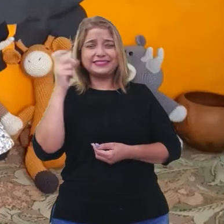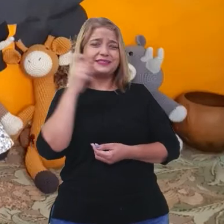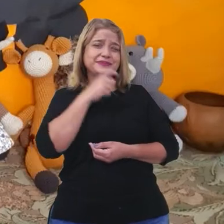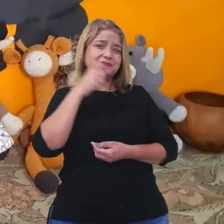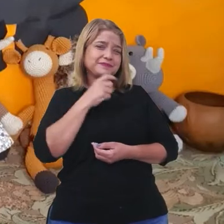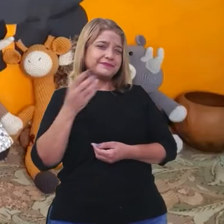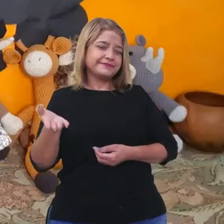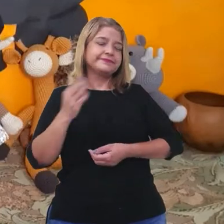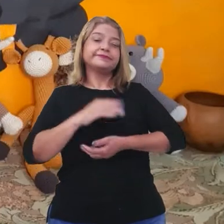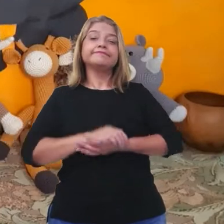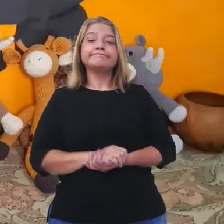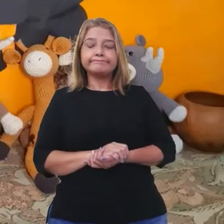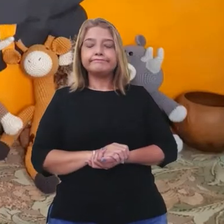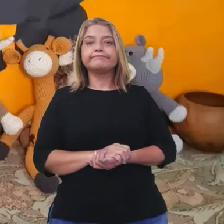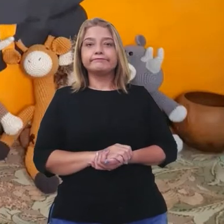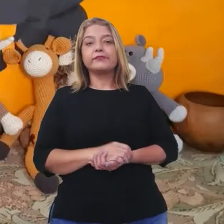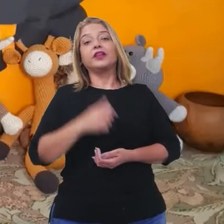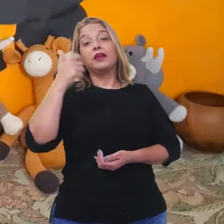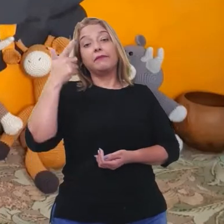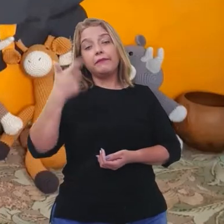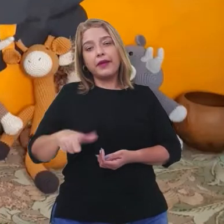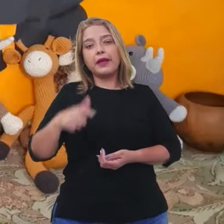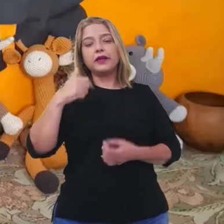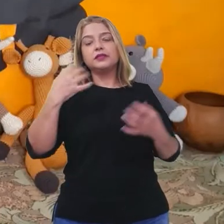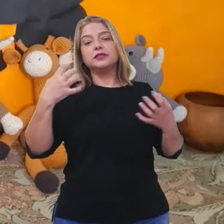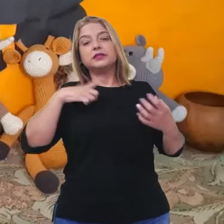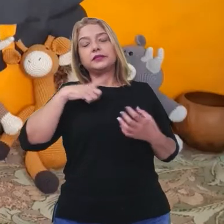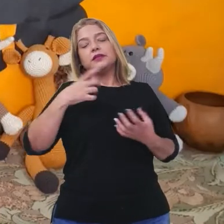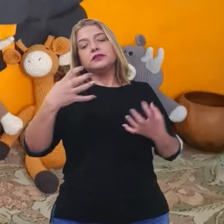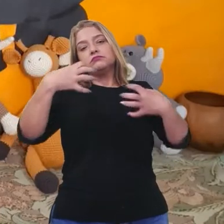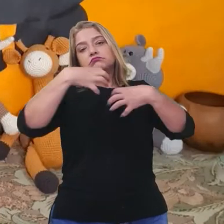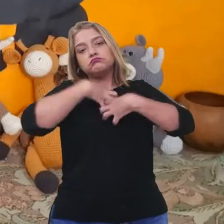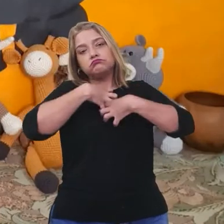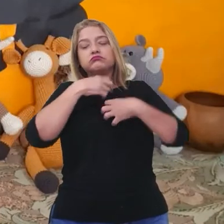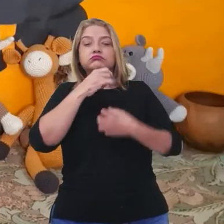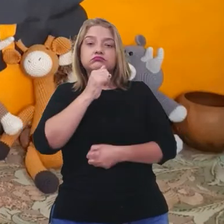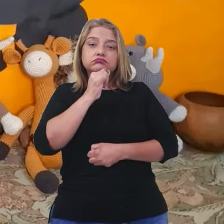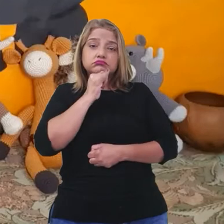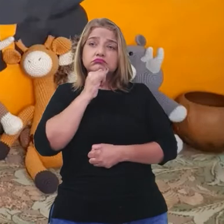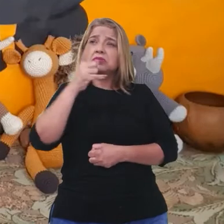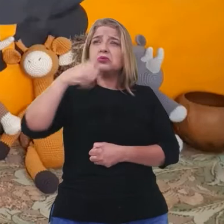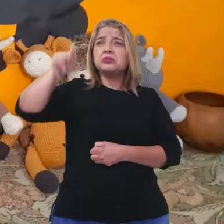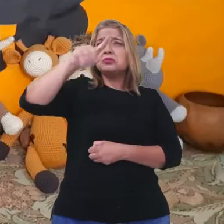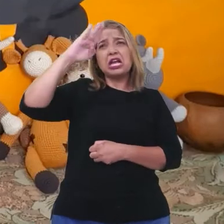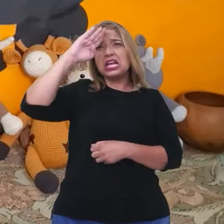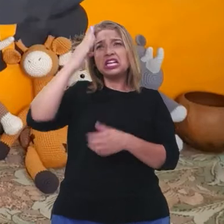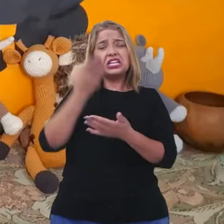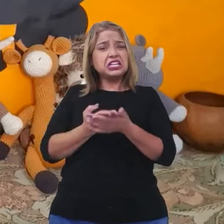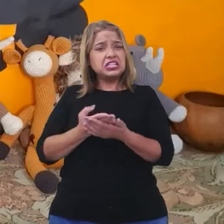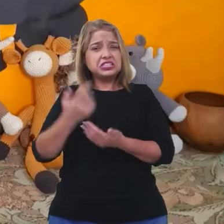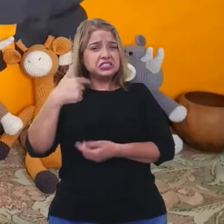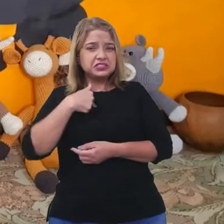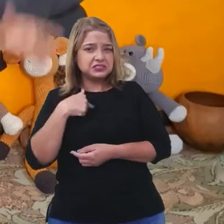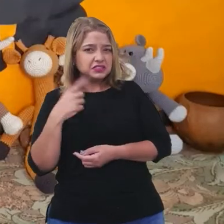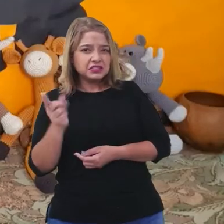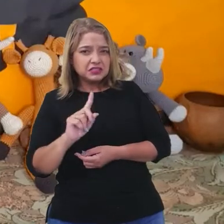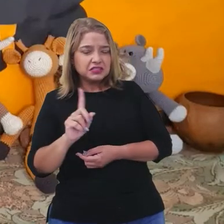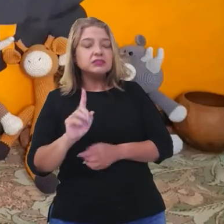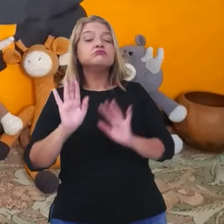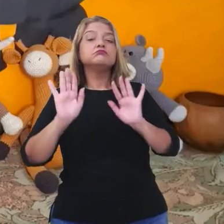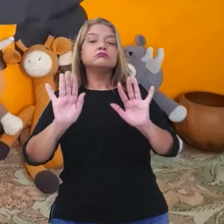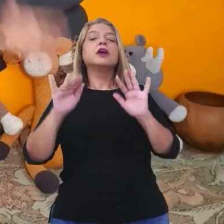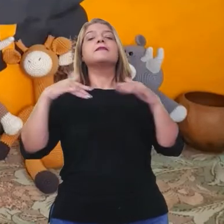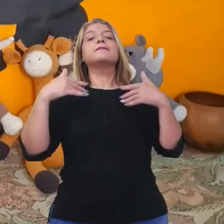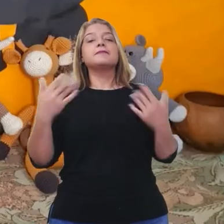Mais uma vez, ela se entristeceu, porque eles não acreditaram nela. E ela falou, então